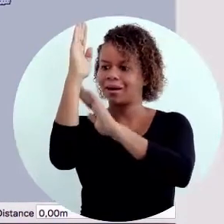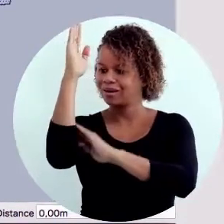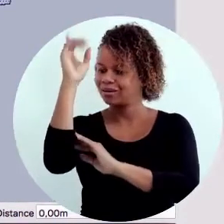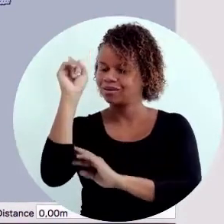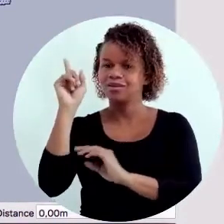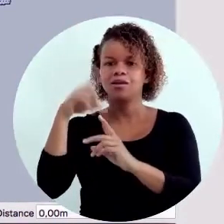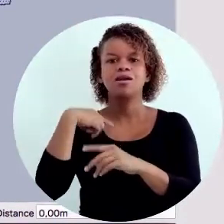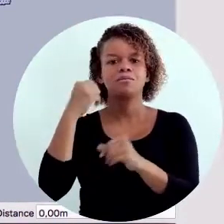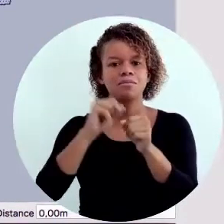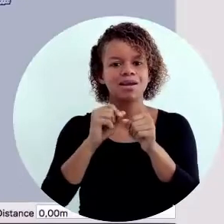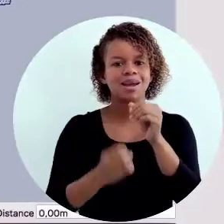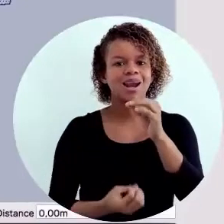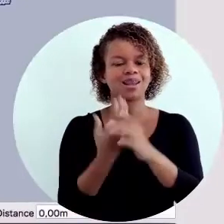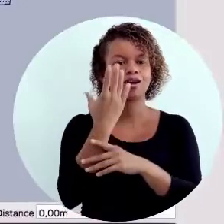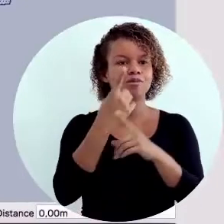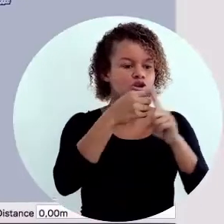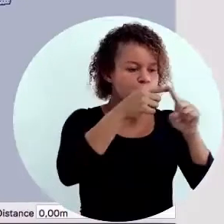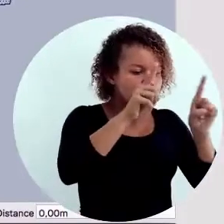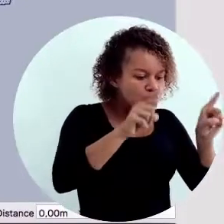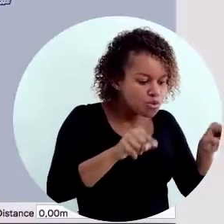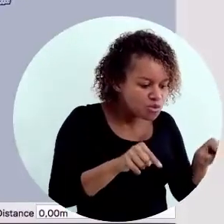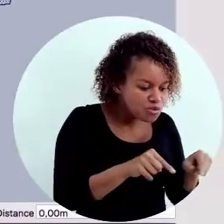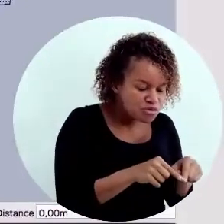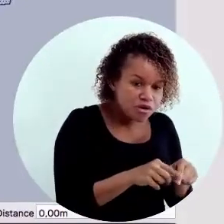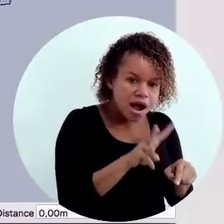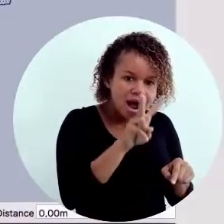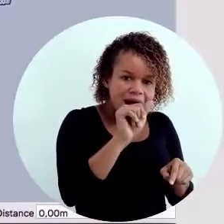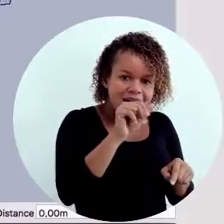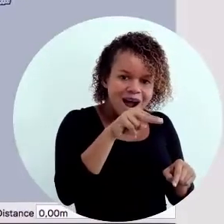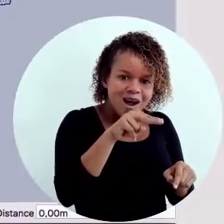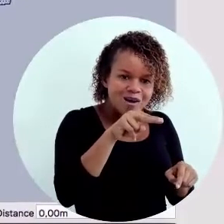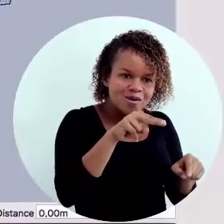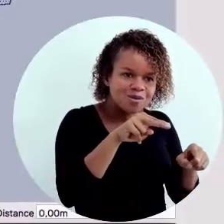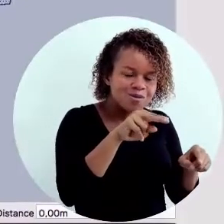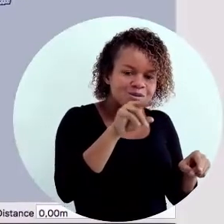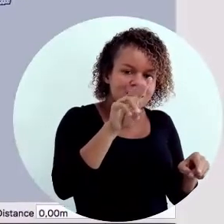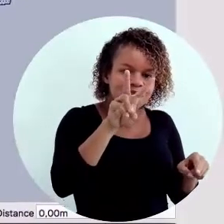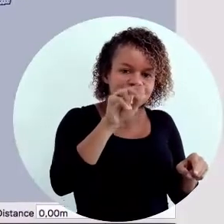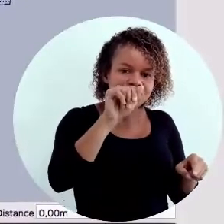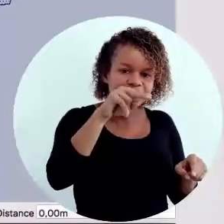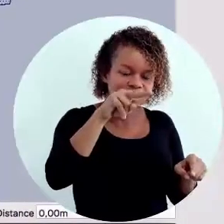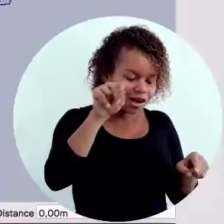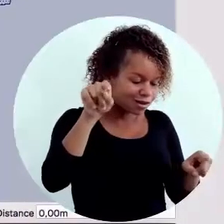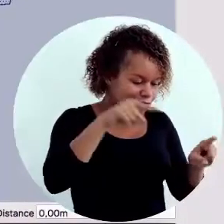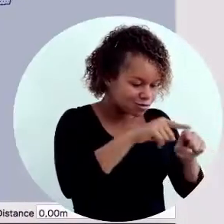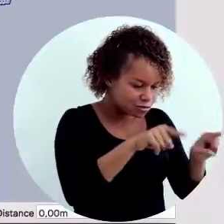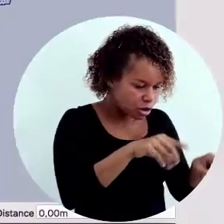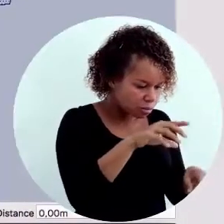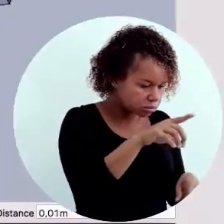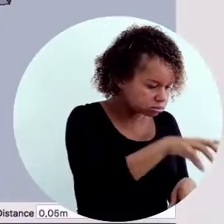paredes. Eu tenho a opção de criar um vão. Então, eu clico sobre a área que eu quero retirar.